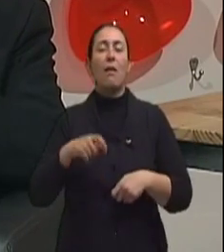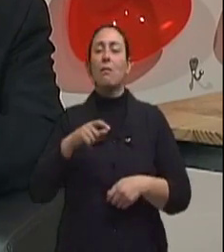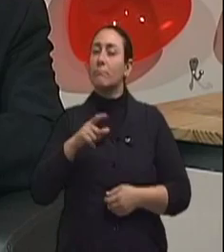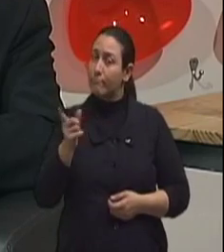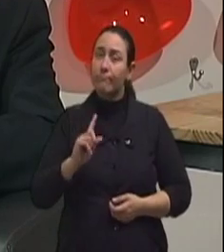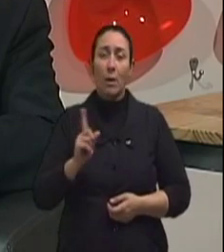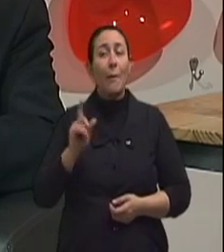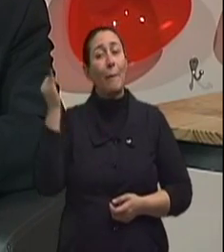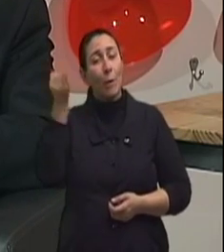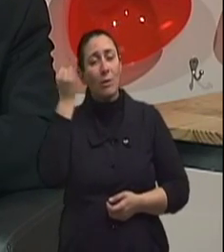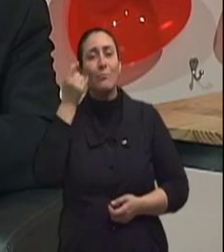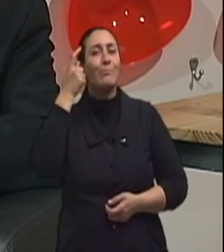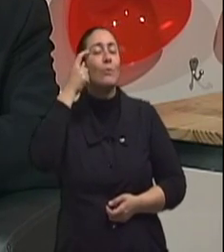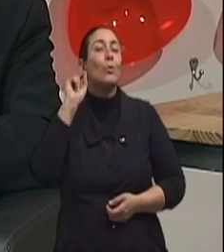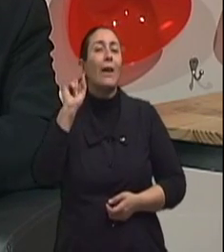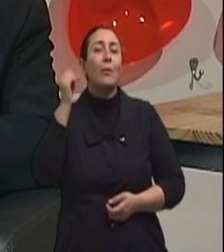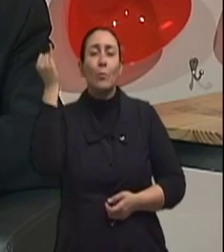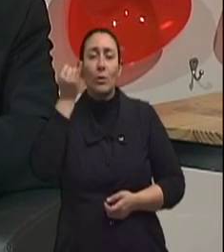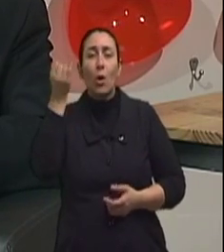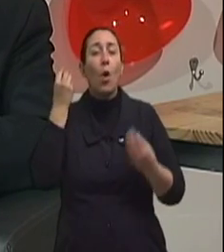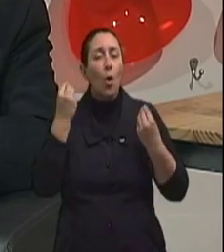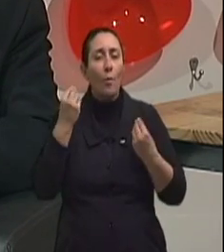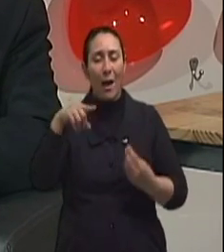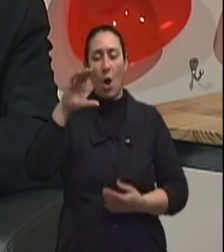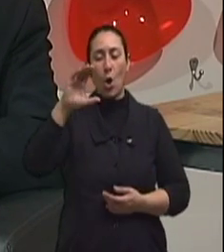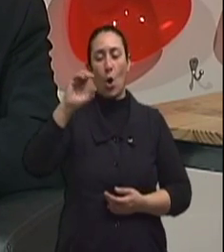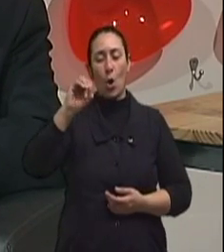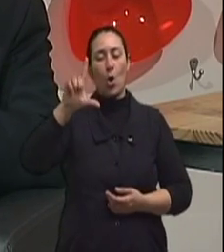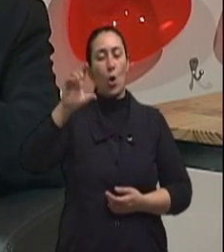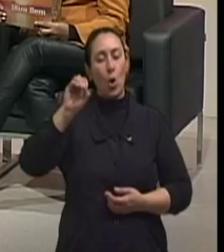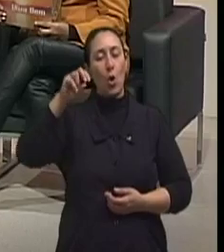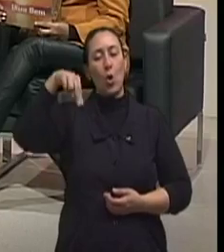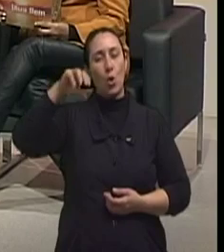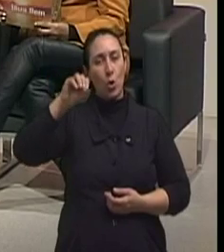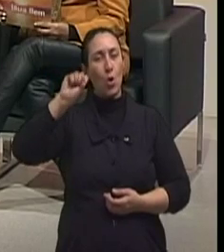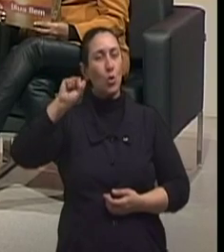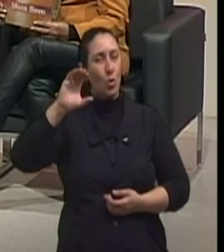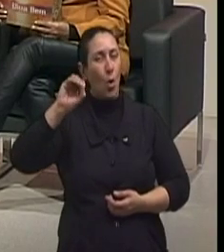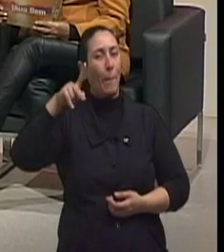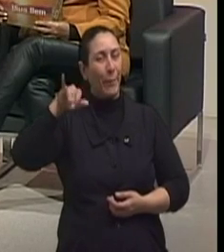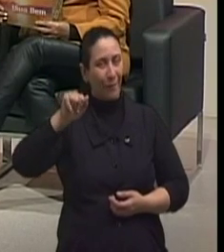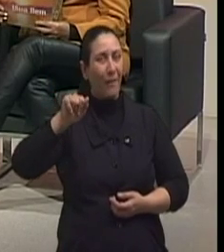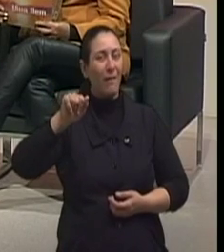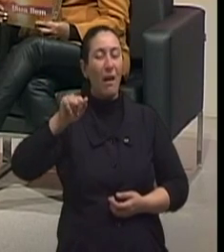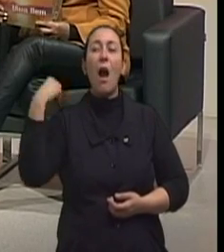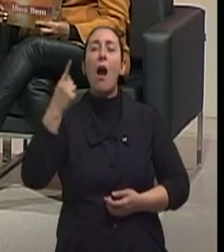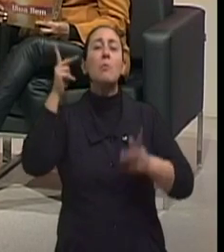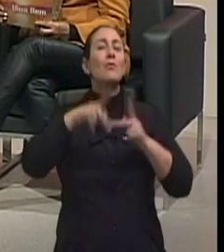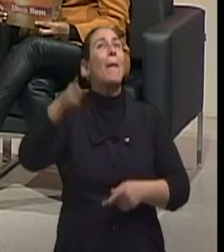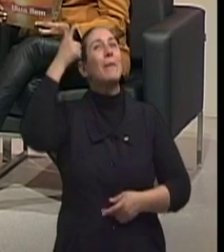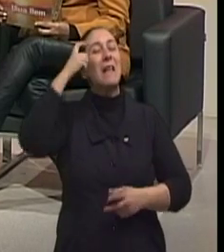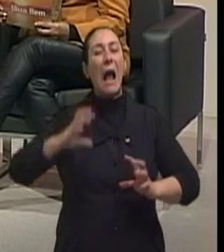Mas é importante lembrar o papel da colonoscopia para um outro tumor comum, que é o câncer do intestino grosso. Esse para